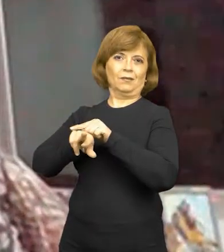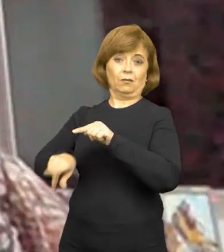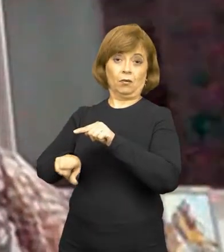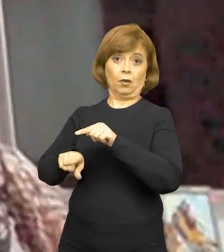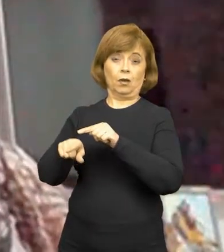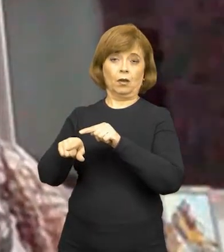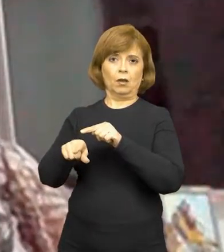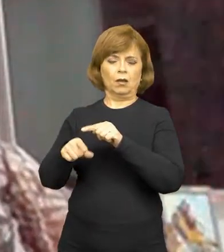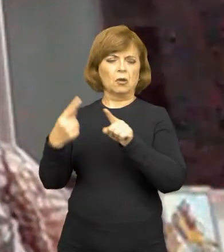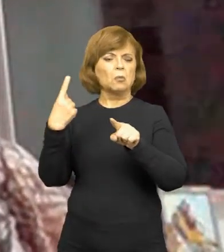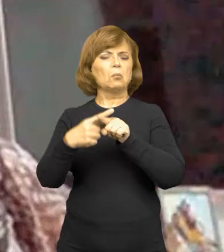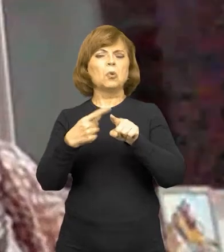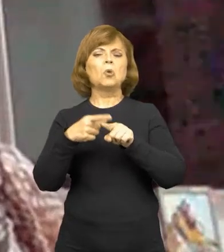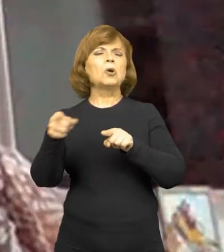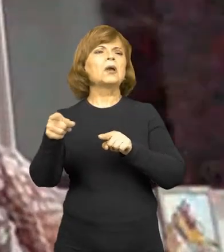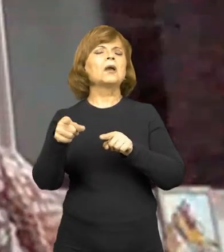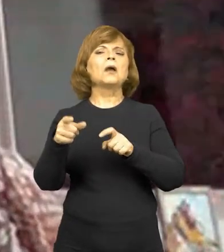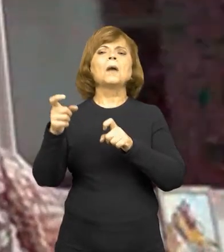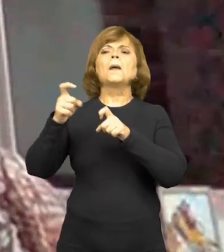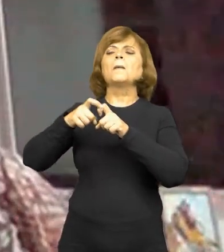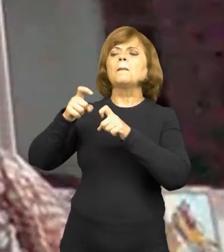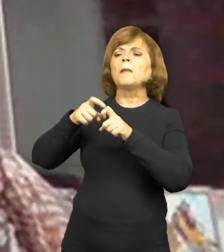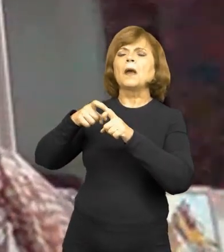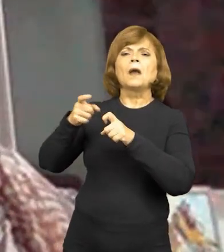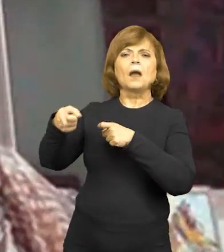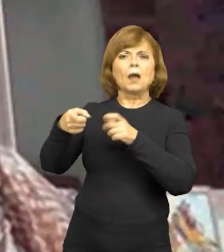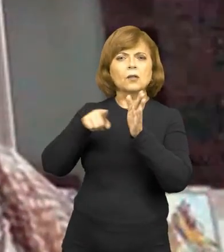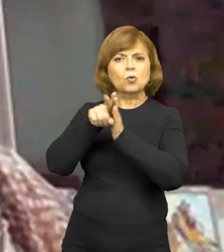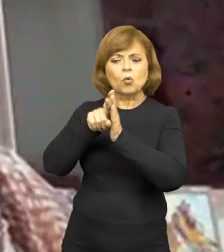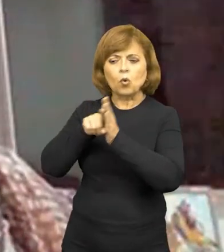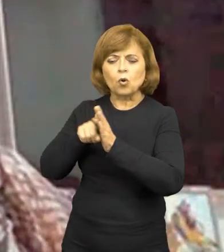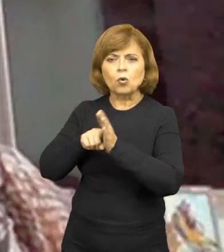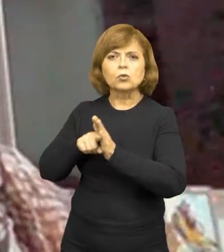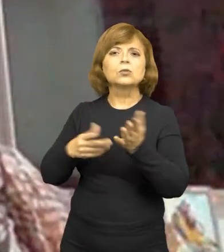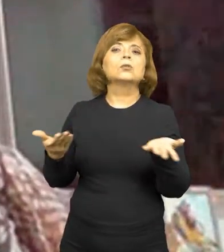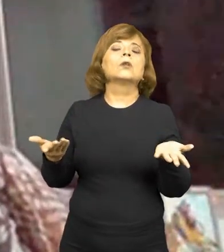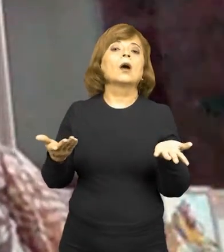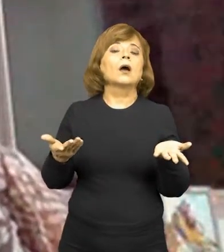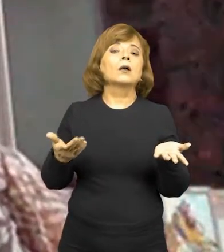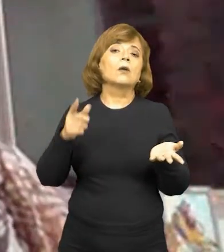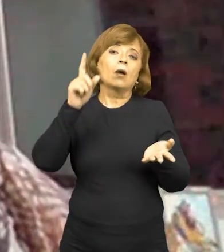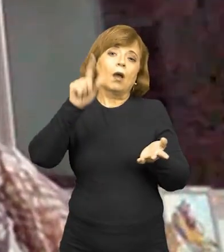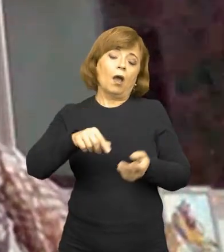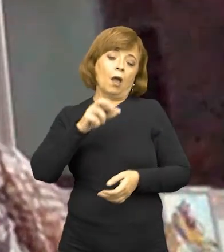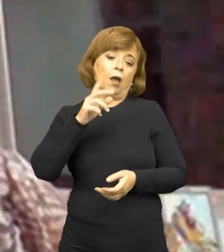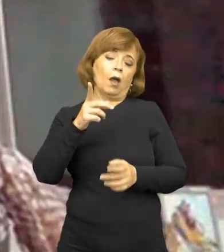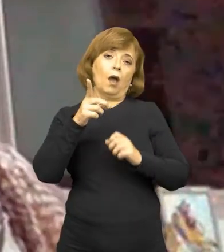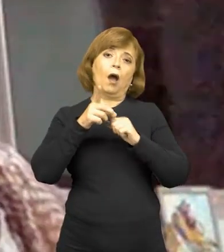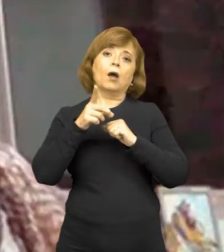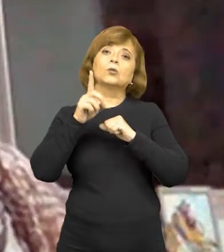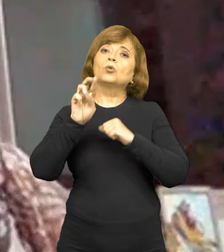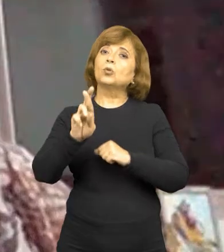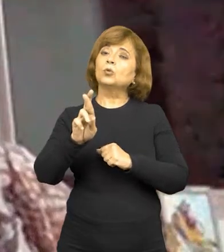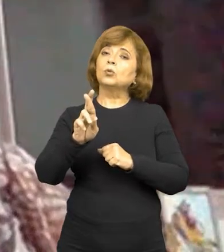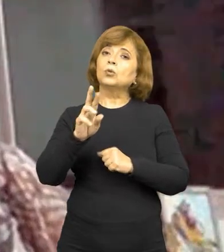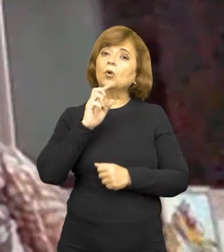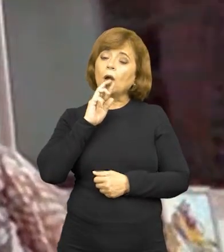perguntou por que médico seria consultado, e a resposta foi pela doutora,